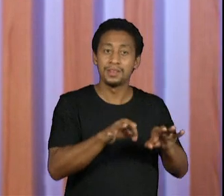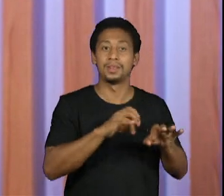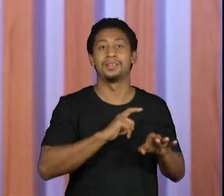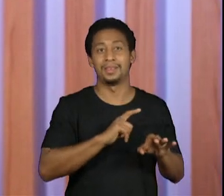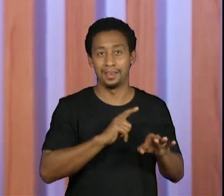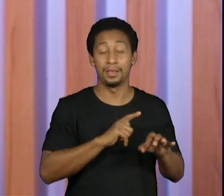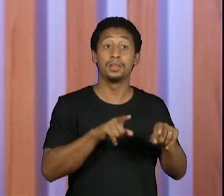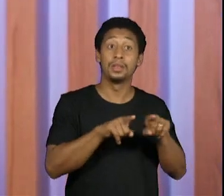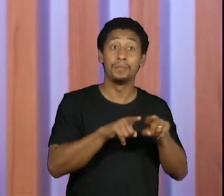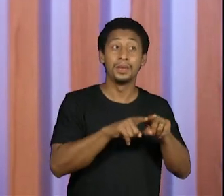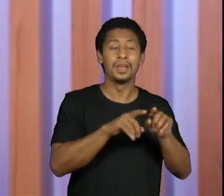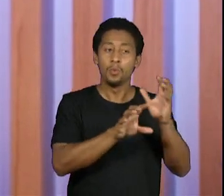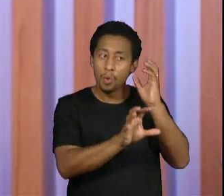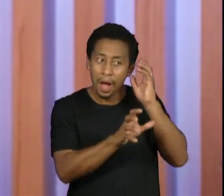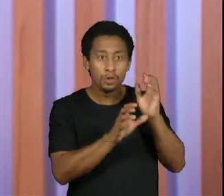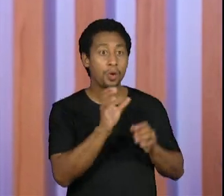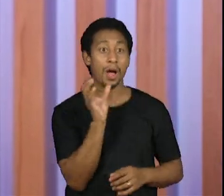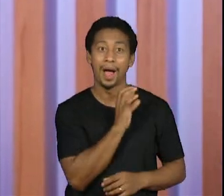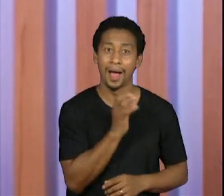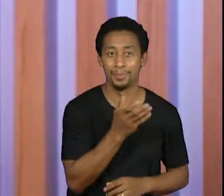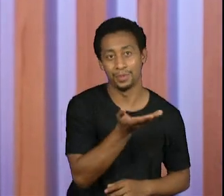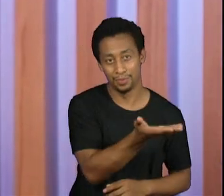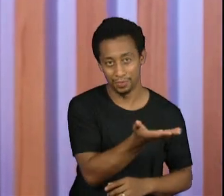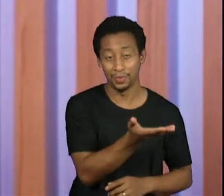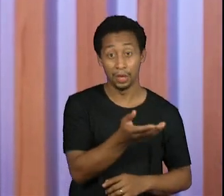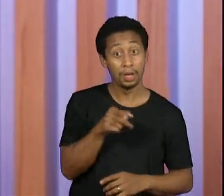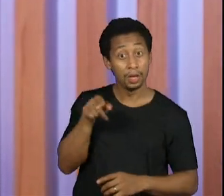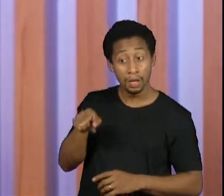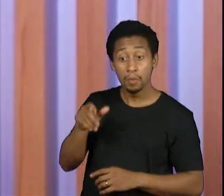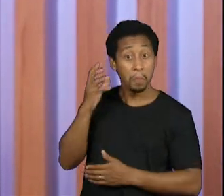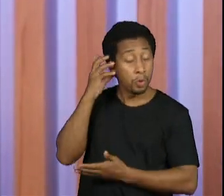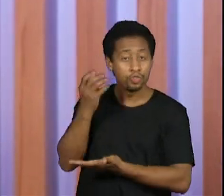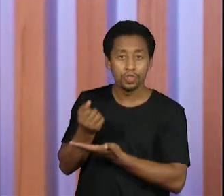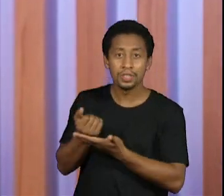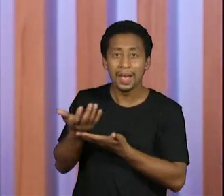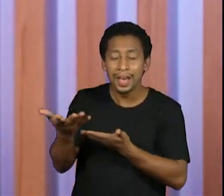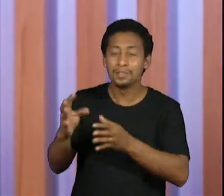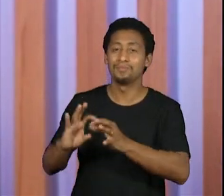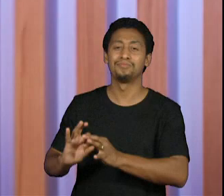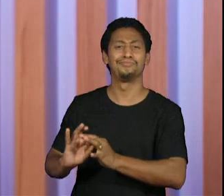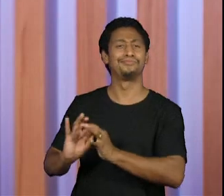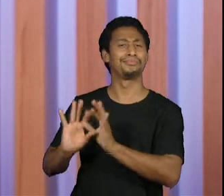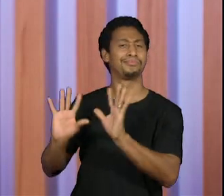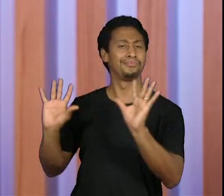rápida. Eu acho que o podcast, ele traz a possibilidade de debates um pouco mais profundos.